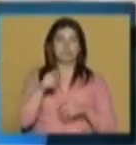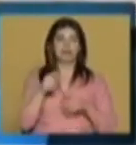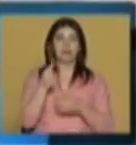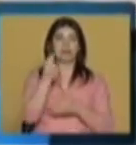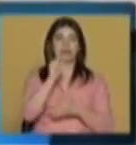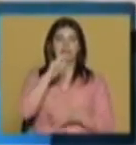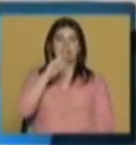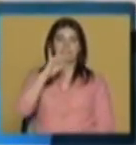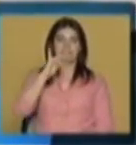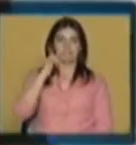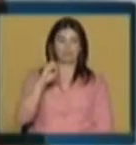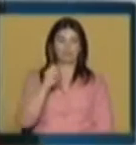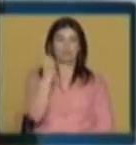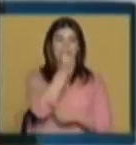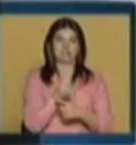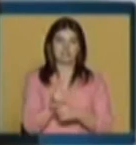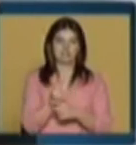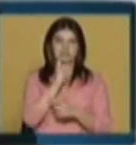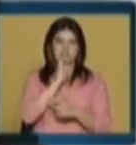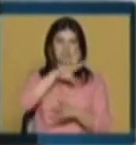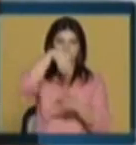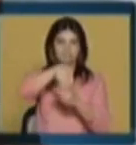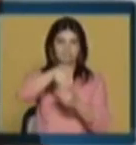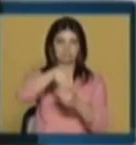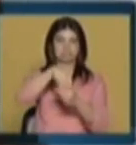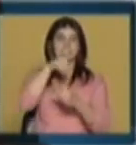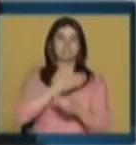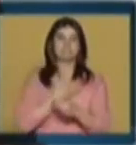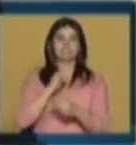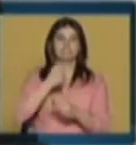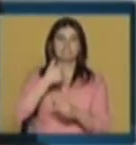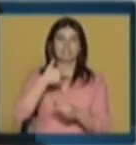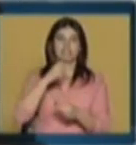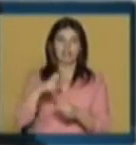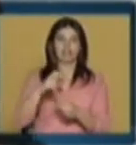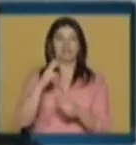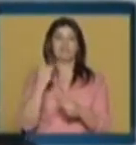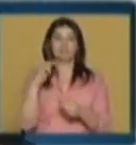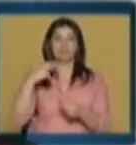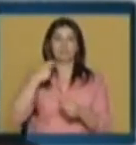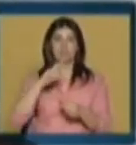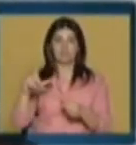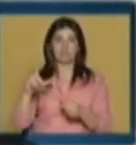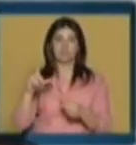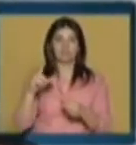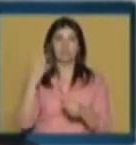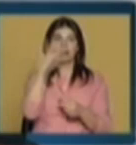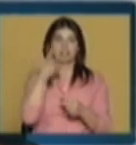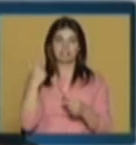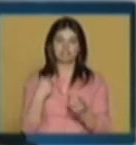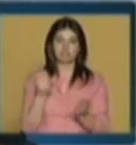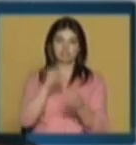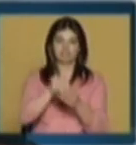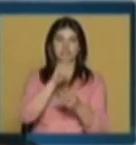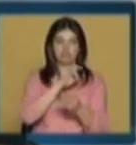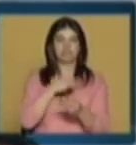estará incluído nesta panóplia de artistas digitais? Certamente que sim. E virtuais, no meu bem? Mas, digamos que nos movemos